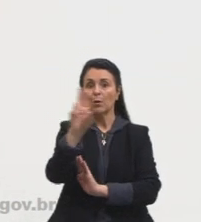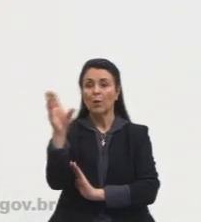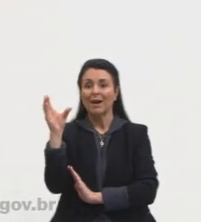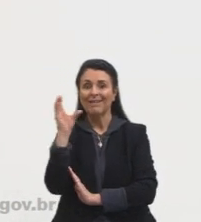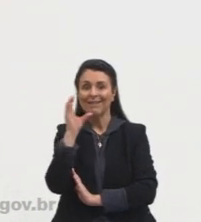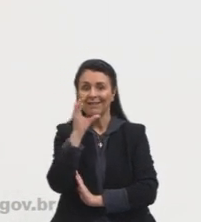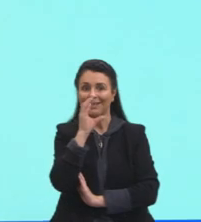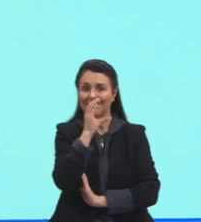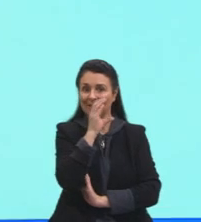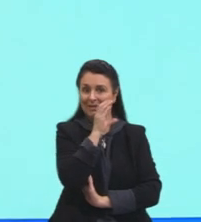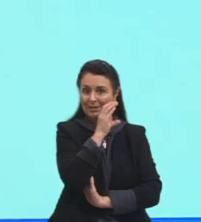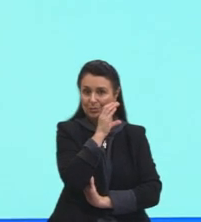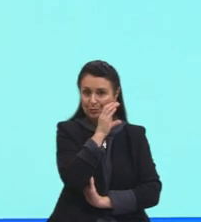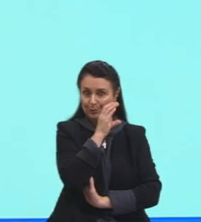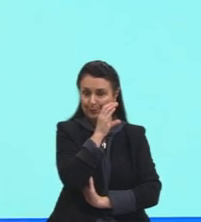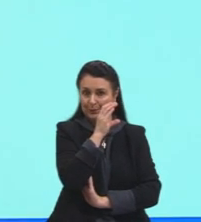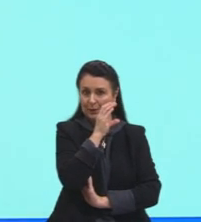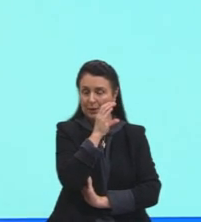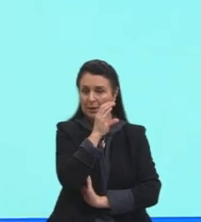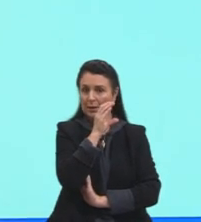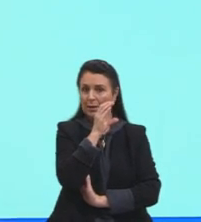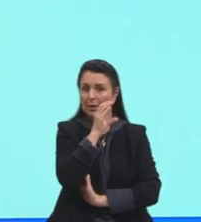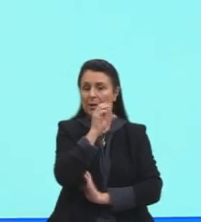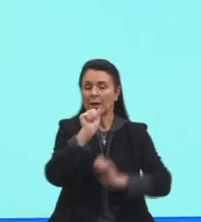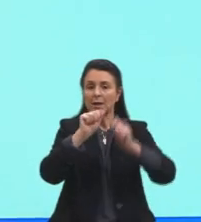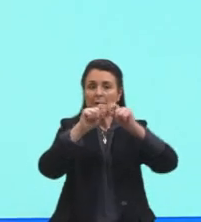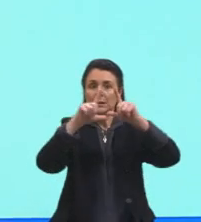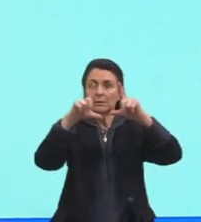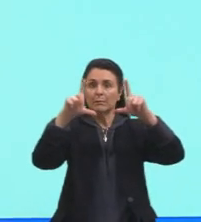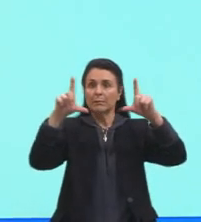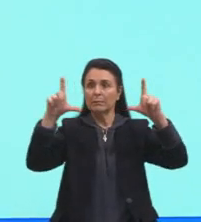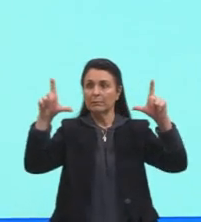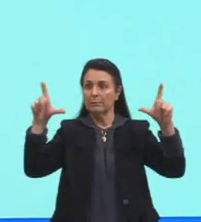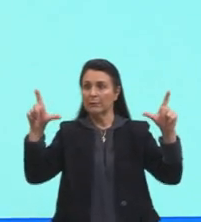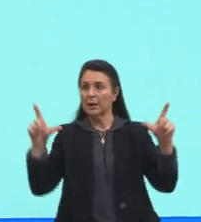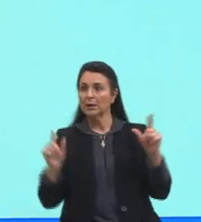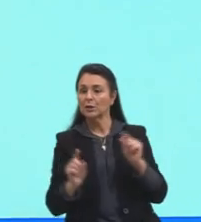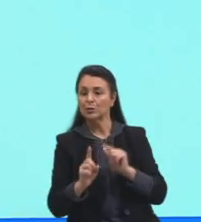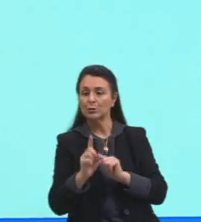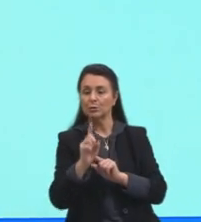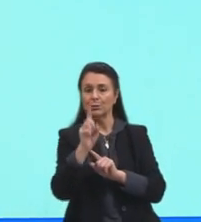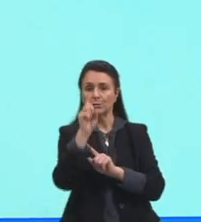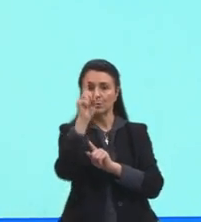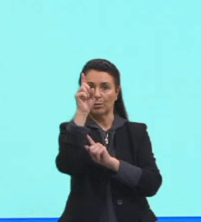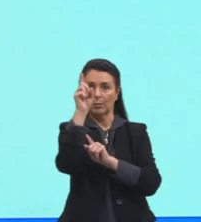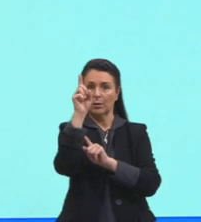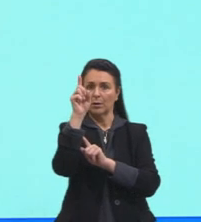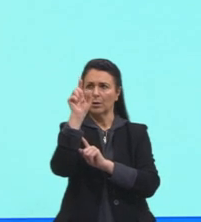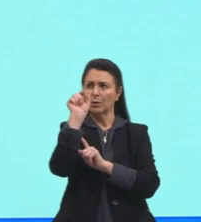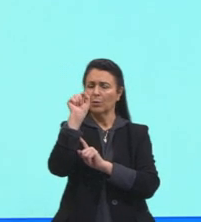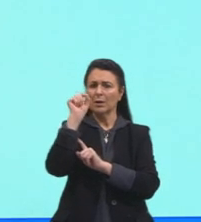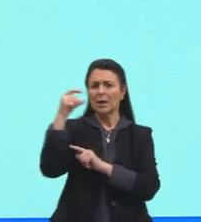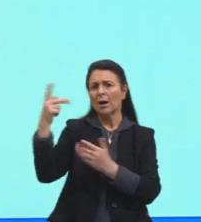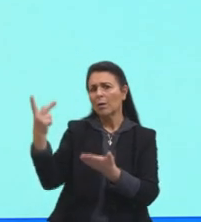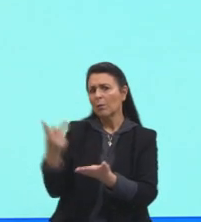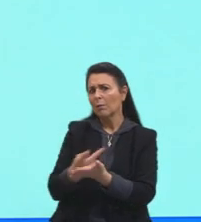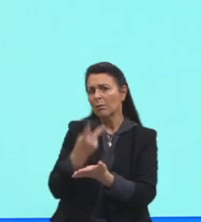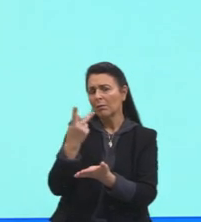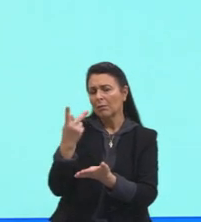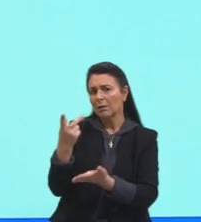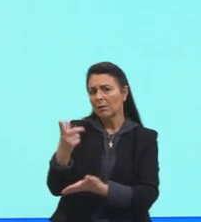né, ele se esquenta, e aí ele expande, sobe, né, aquela coisa toda. O que que acontece? Nós vamos ter